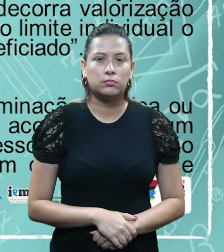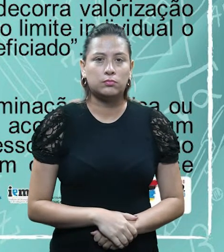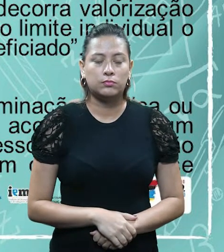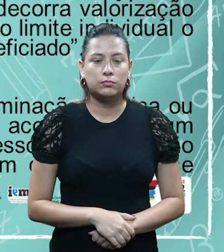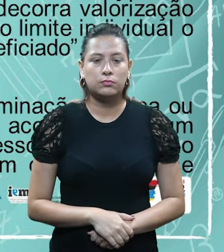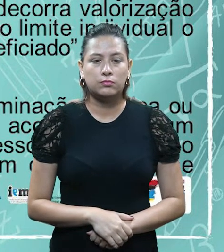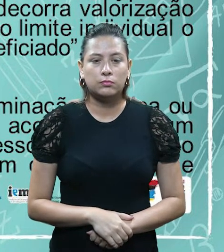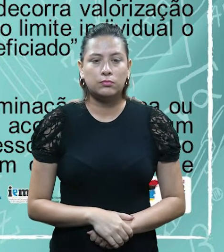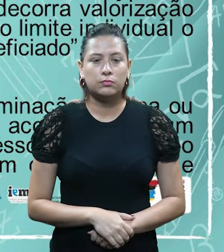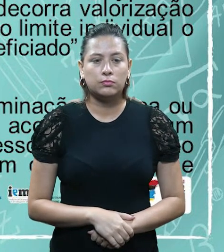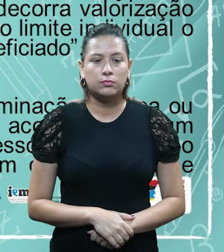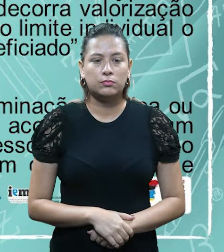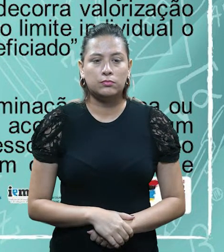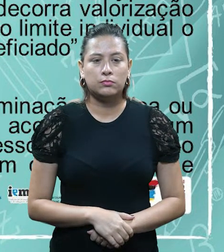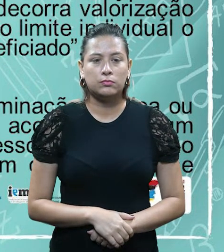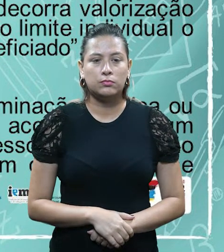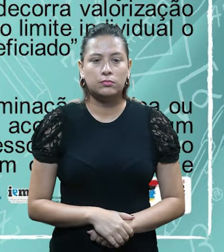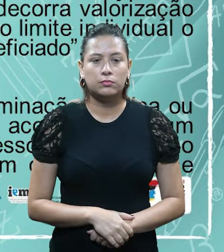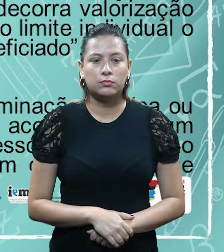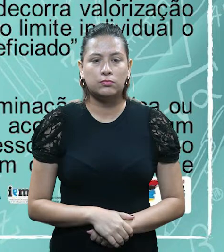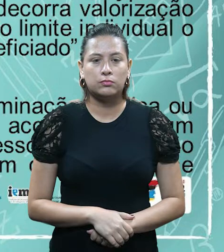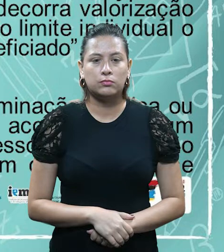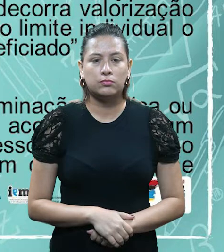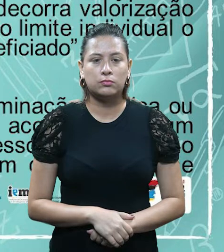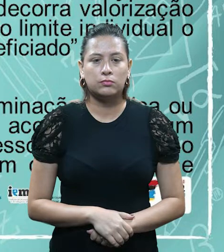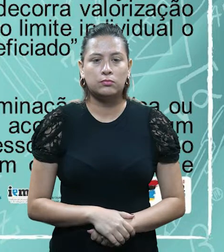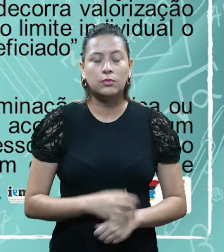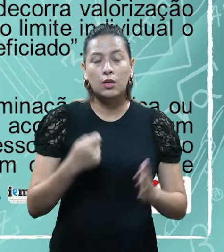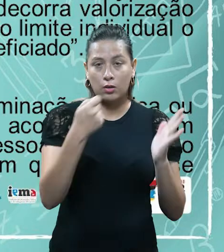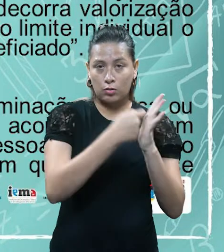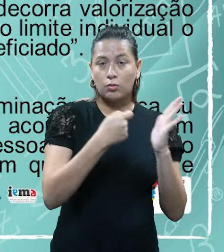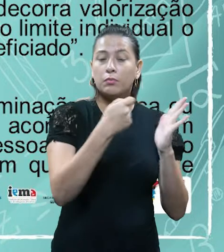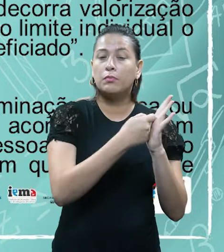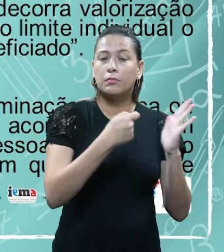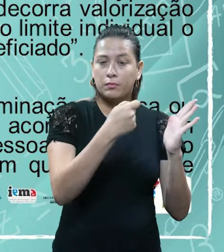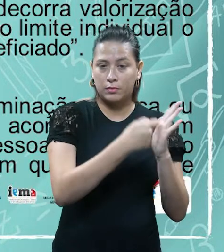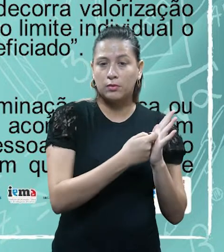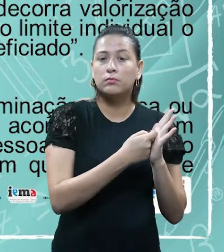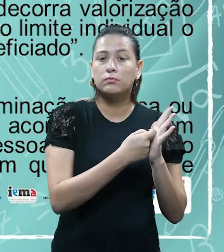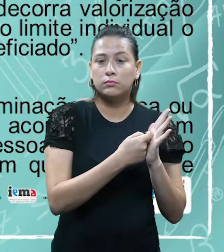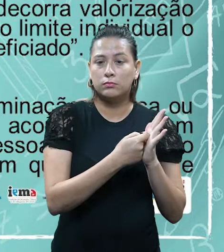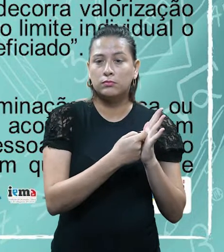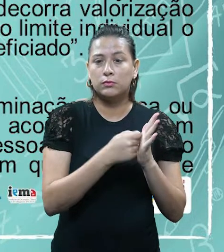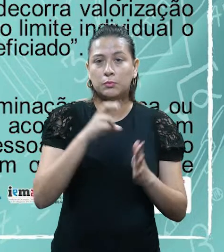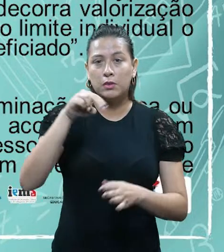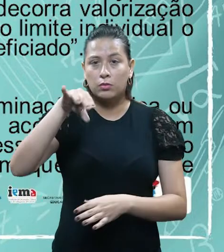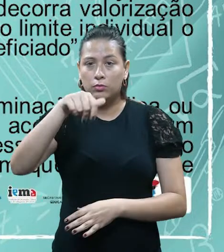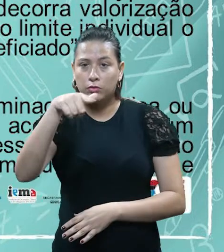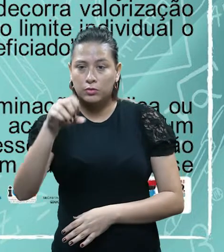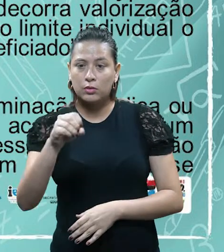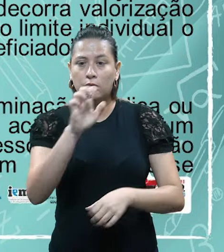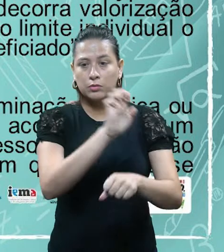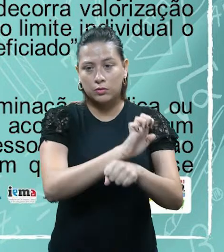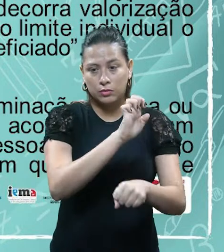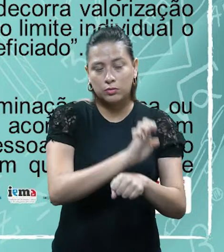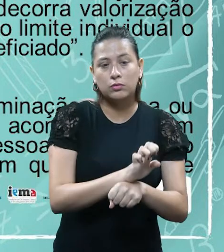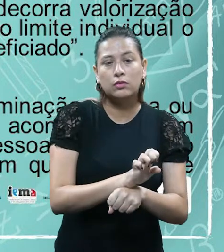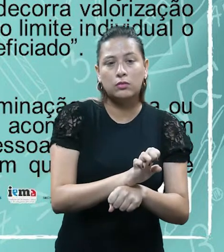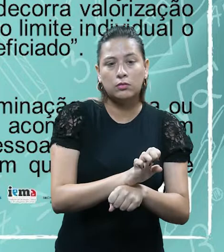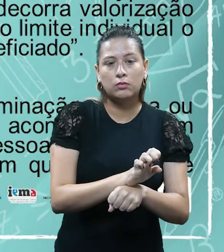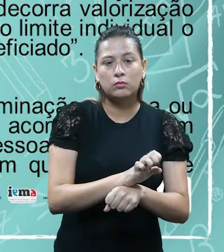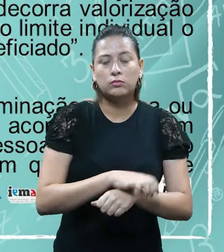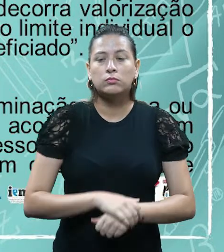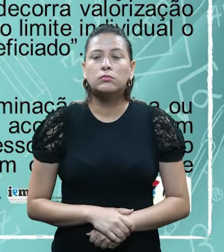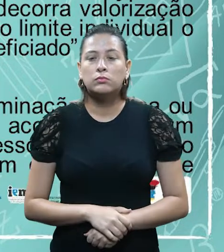né, melhoria, de melhoria, elas são cobradas pela União, pelos Estados, pelo Distrito Federal, ou pelos